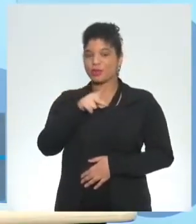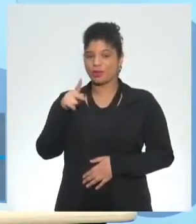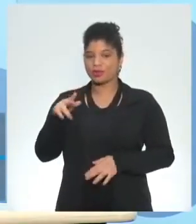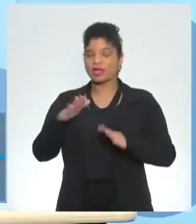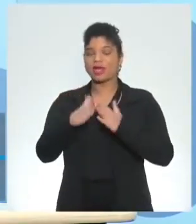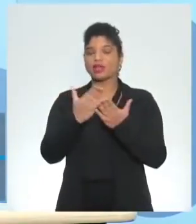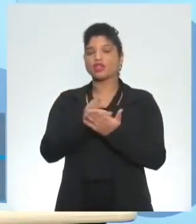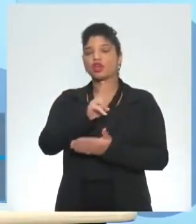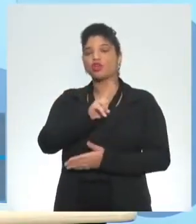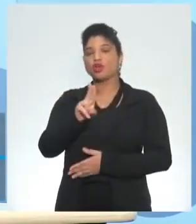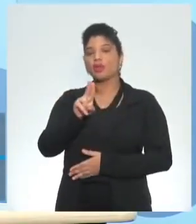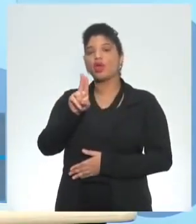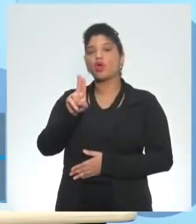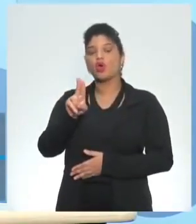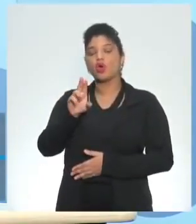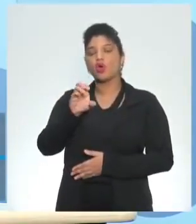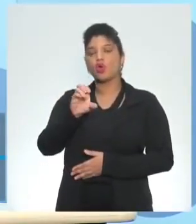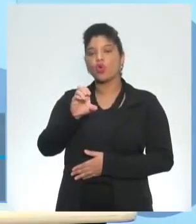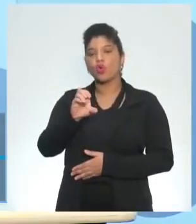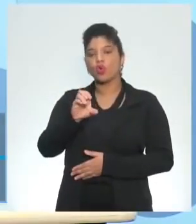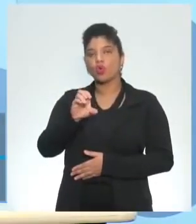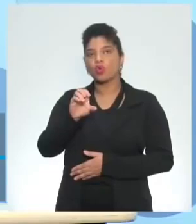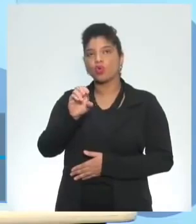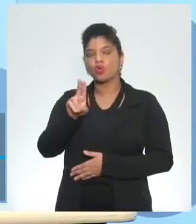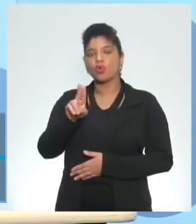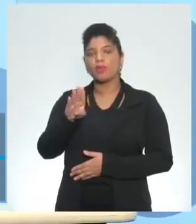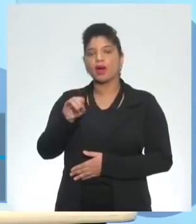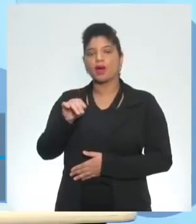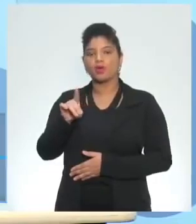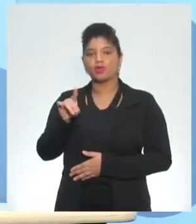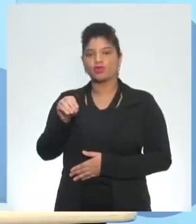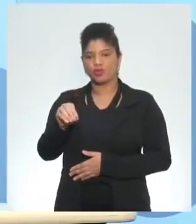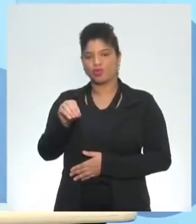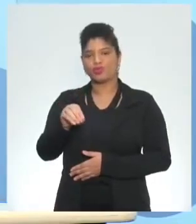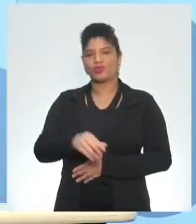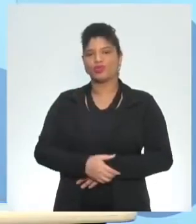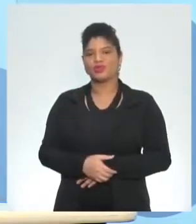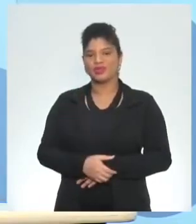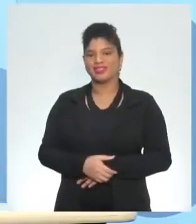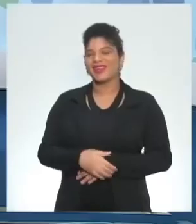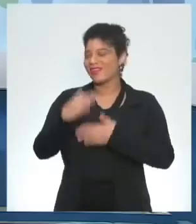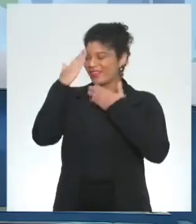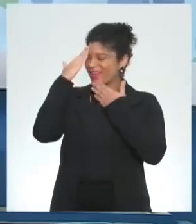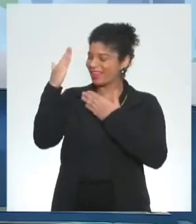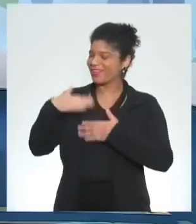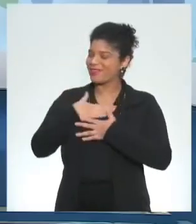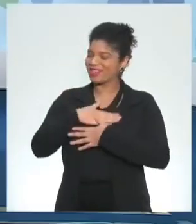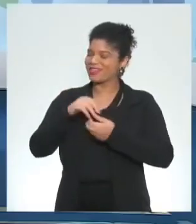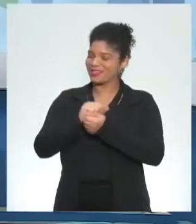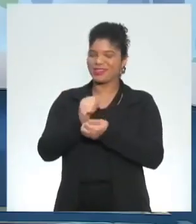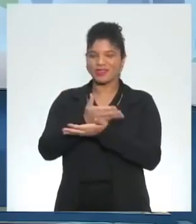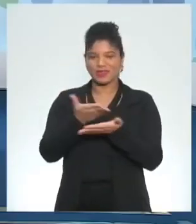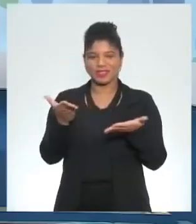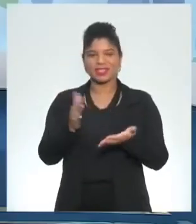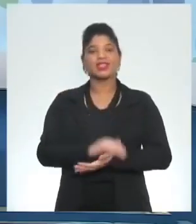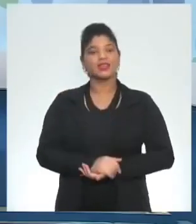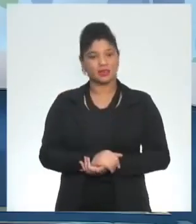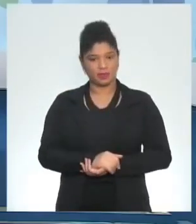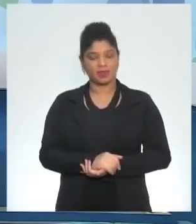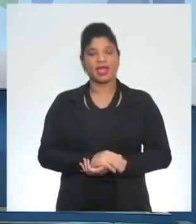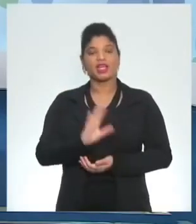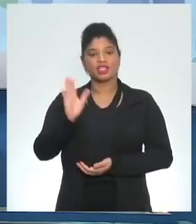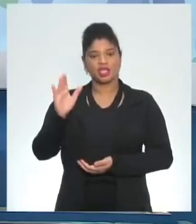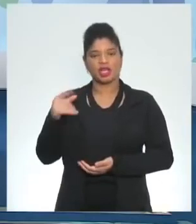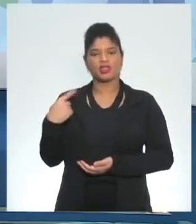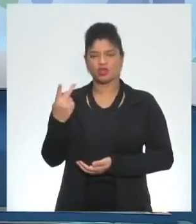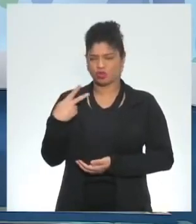ubaldo costa leite um prazer estar aqui com vocês thank you teacher all right erica trabalhou comigo